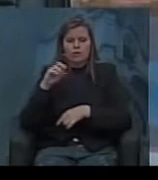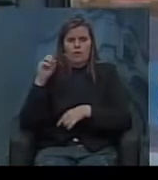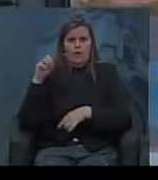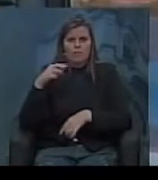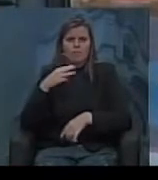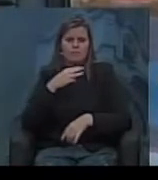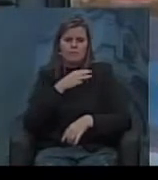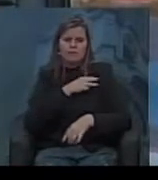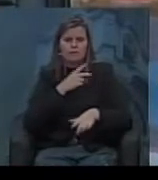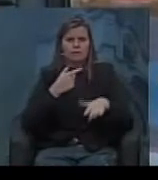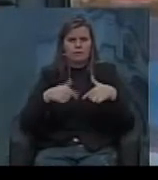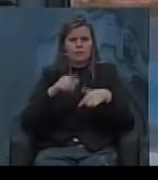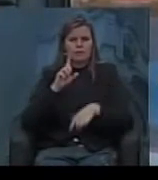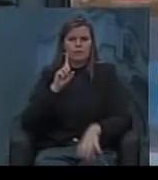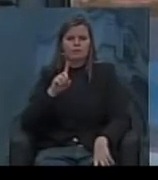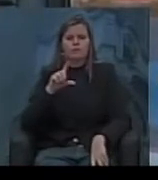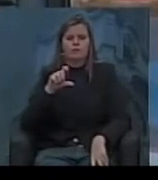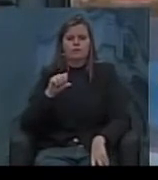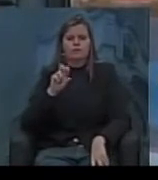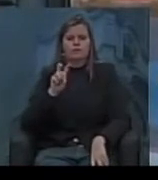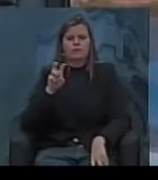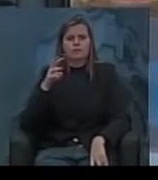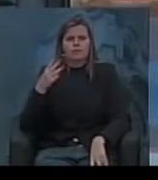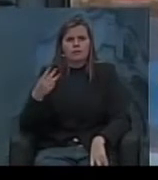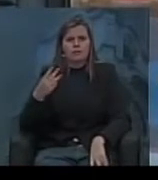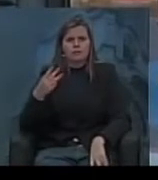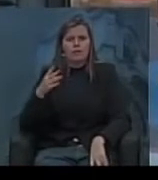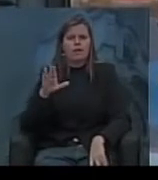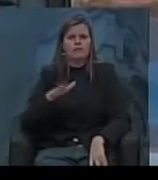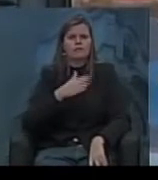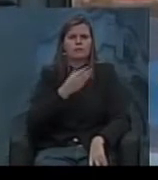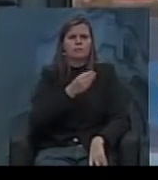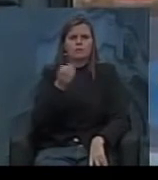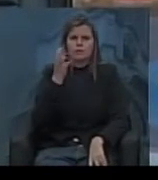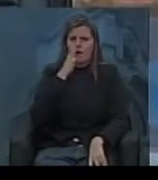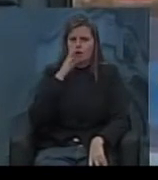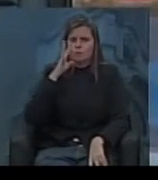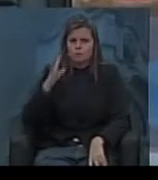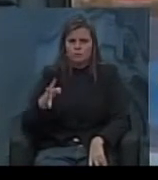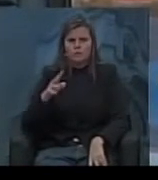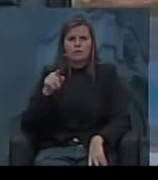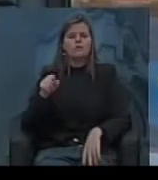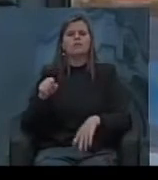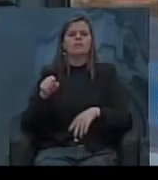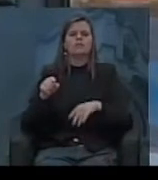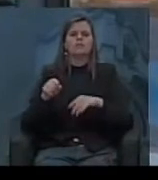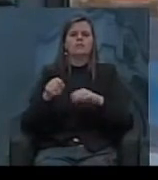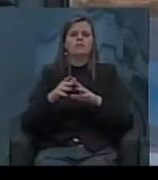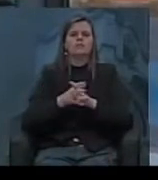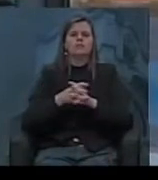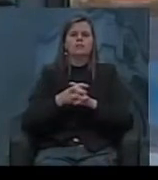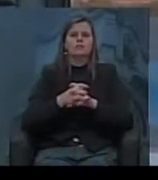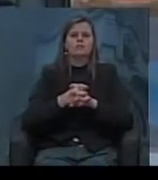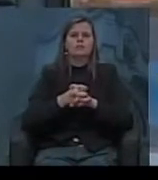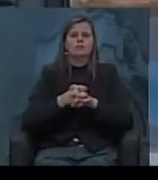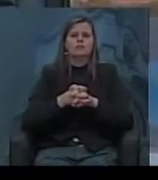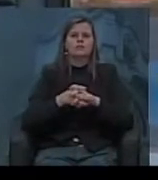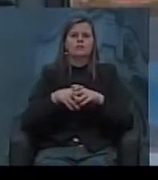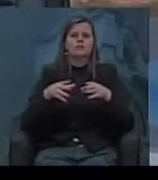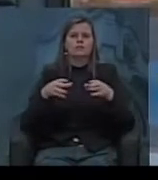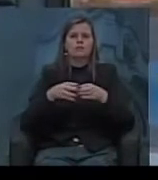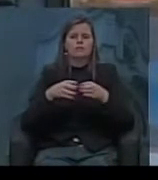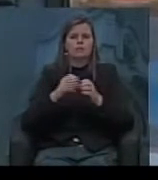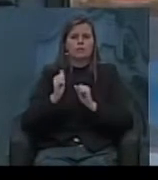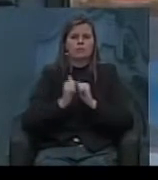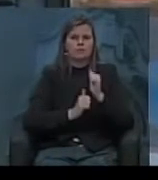Trabalho do Vargas lá em 1953 muitas vezes ele é acusado por parte porque toda generalização é burra por parte da classe